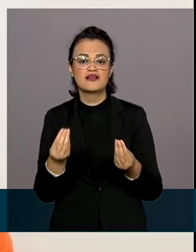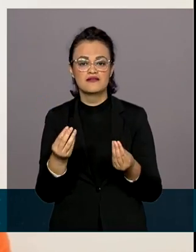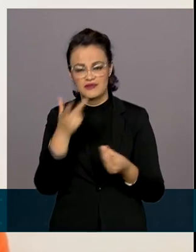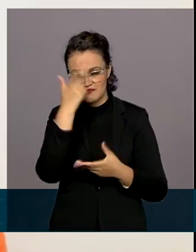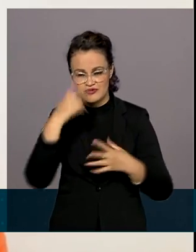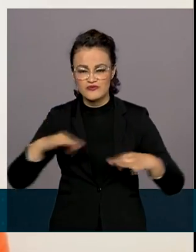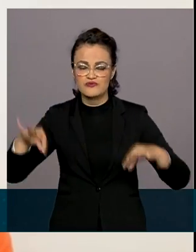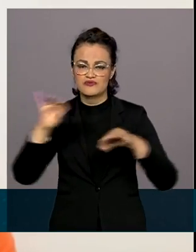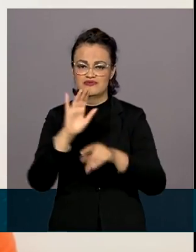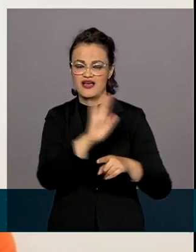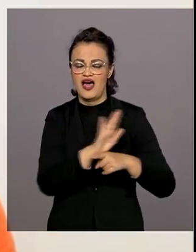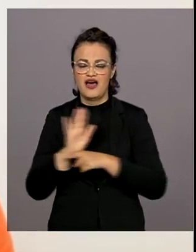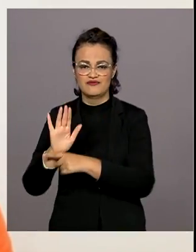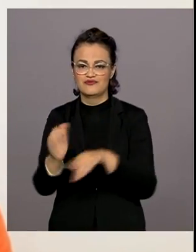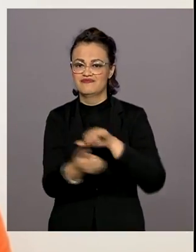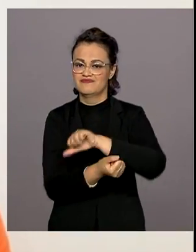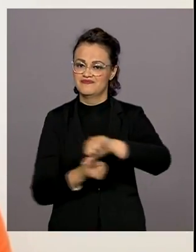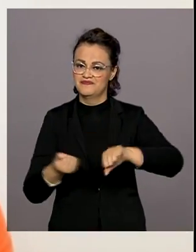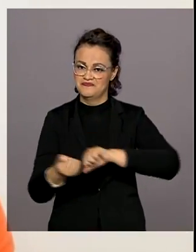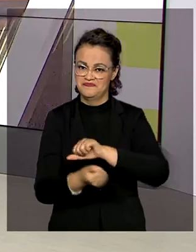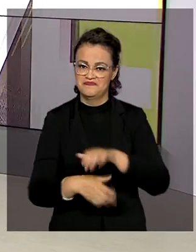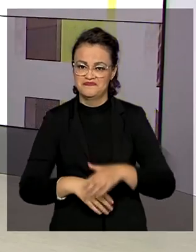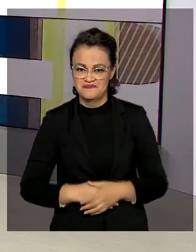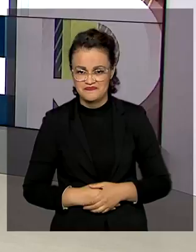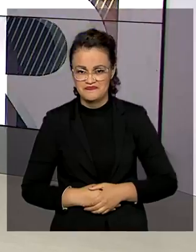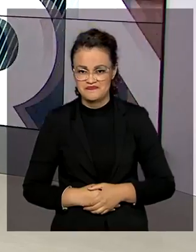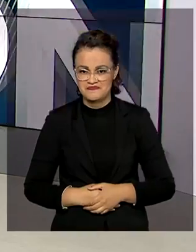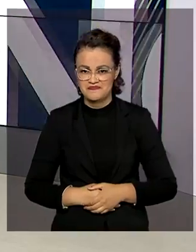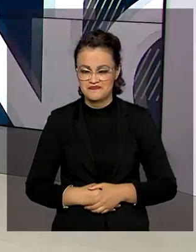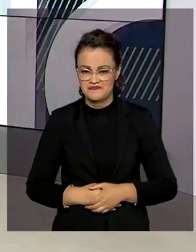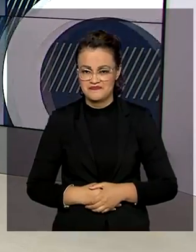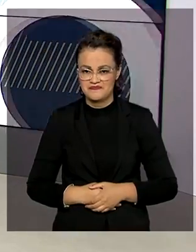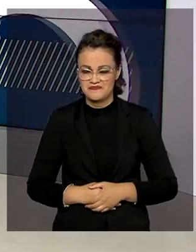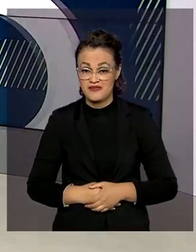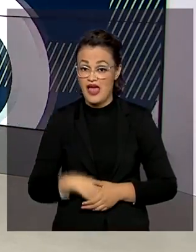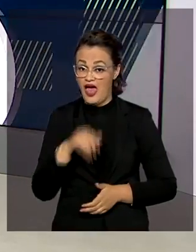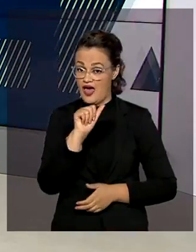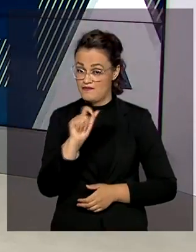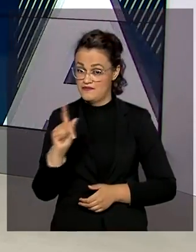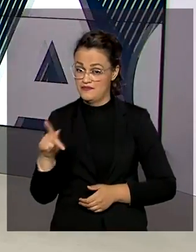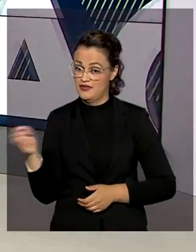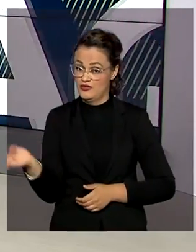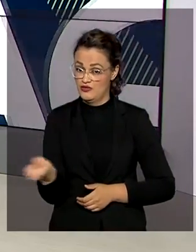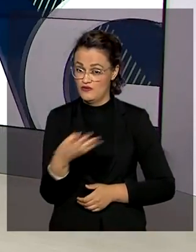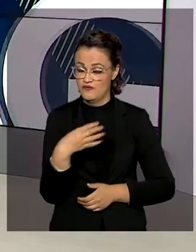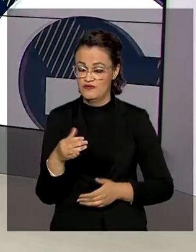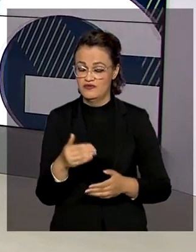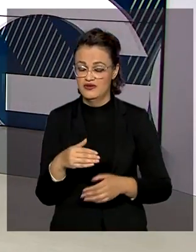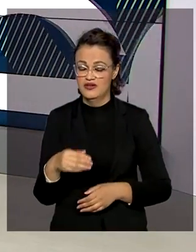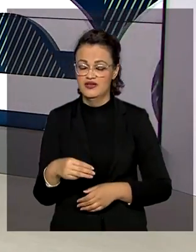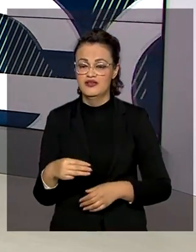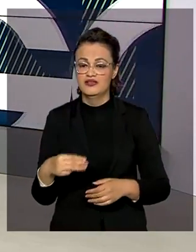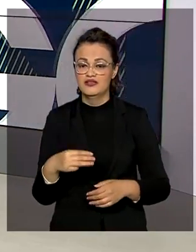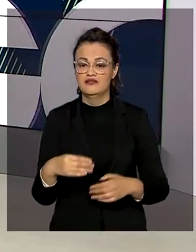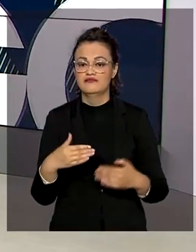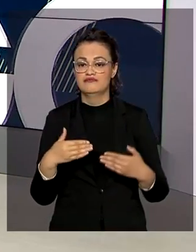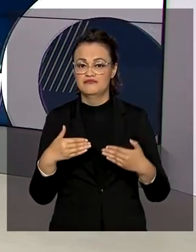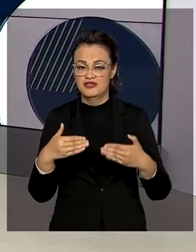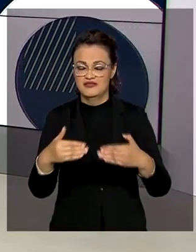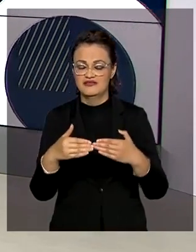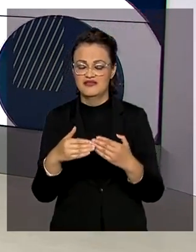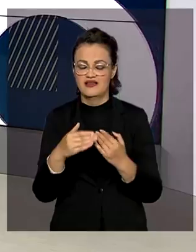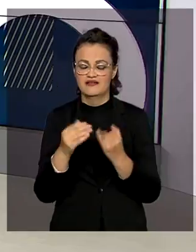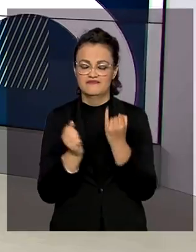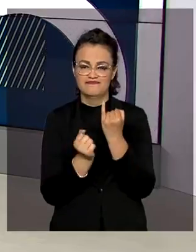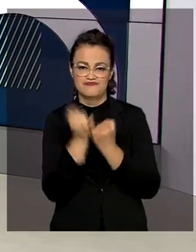contribuam com a sustentabilidade do planeta. Um novo aplicativo criado pelo Ministério do Meio